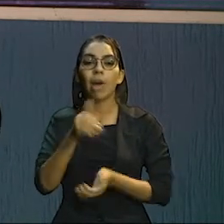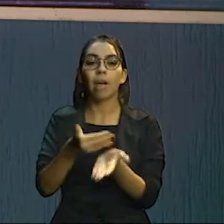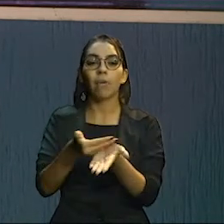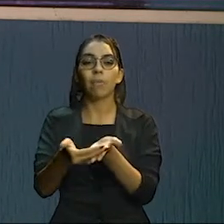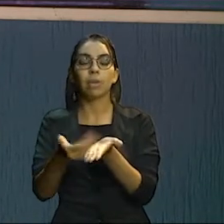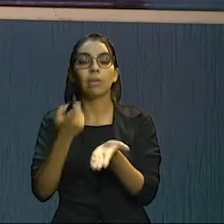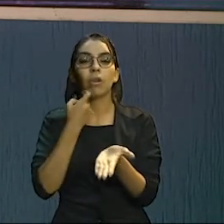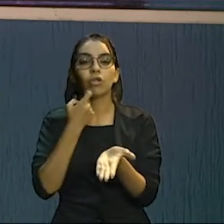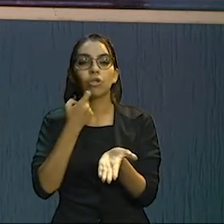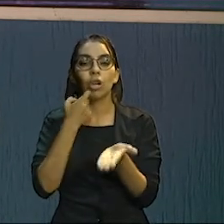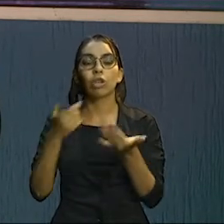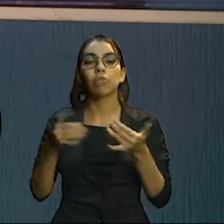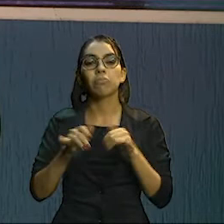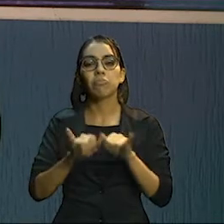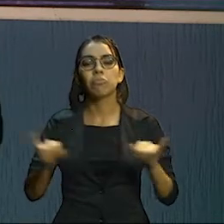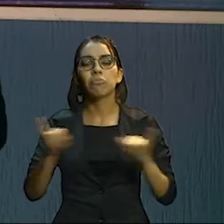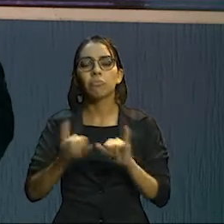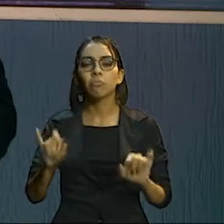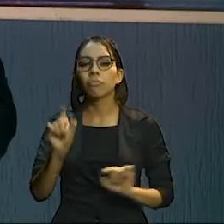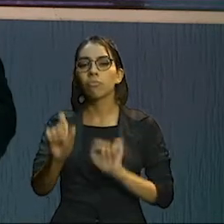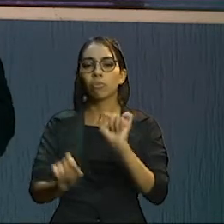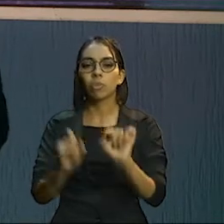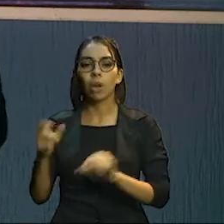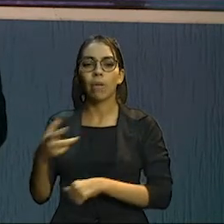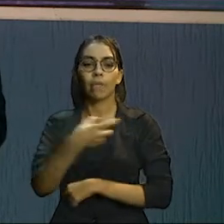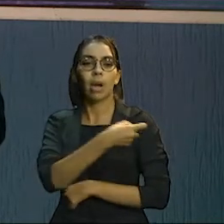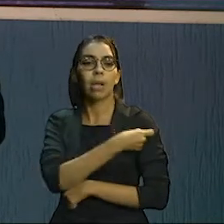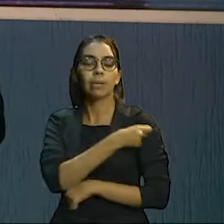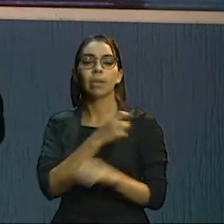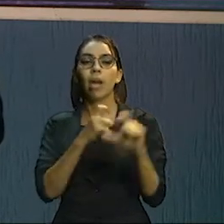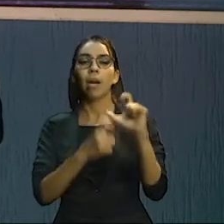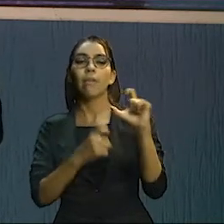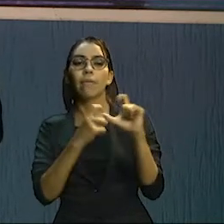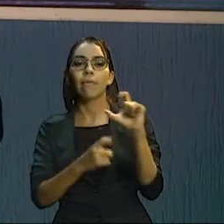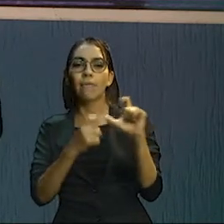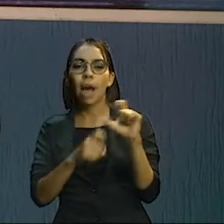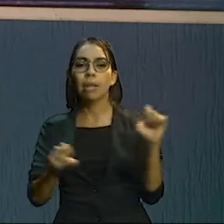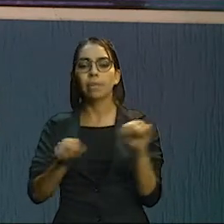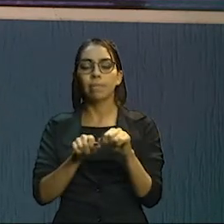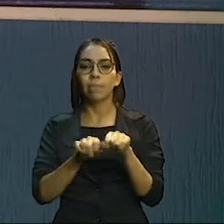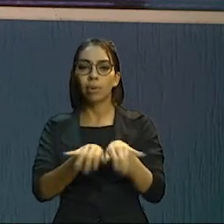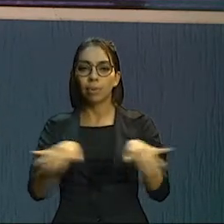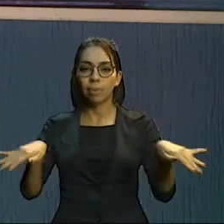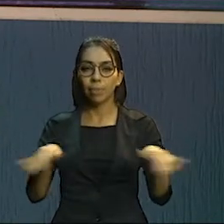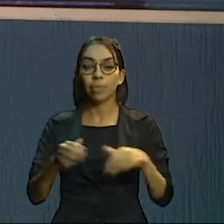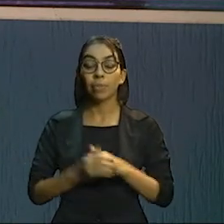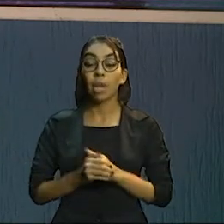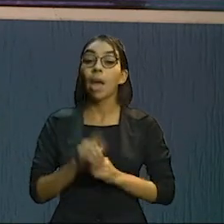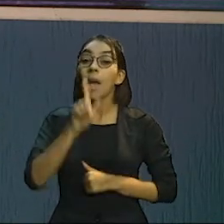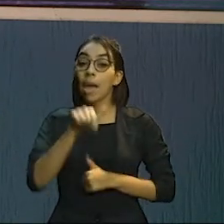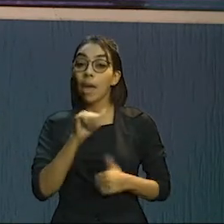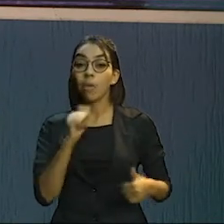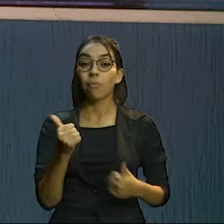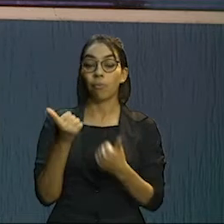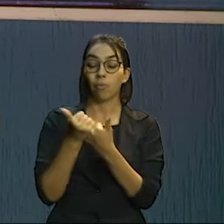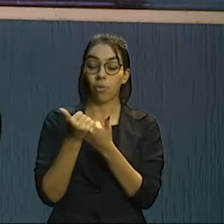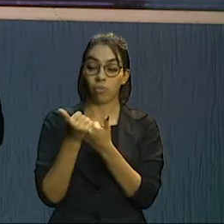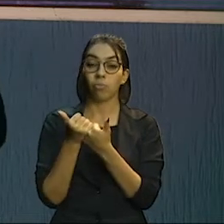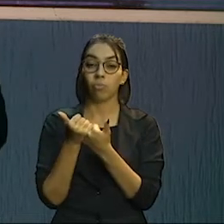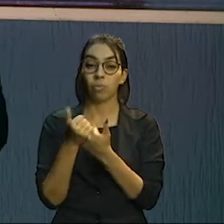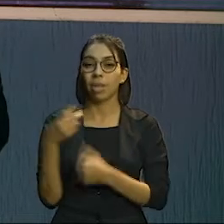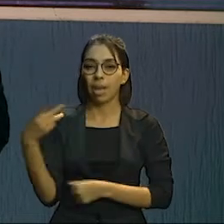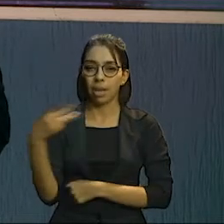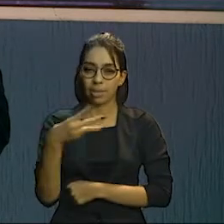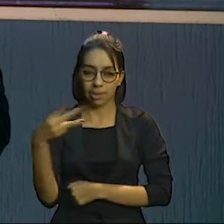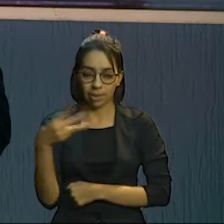317.070 doses da Pfizer. Os imunizantes serão utilizados como dose de reforço. O governador